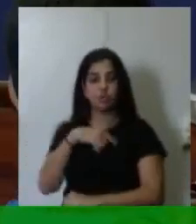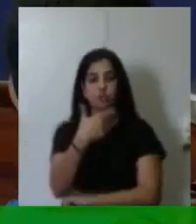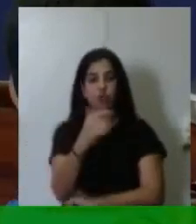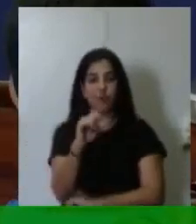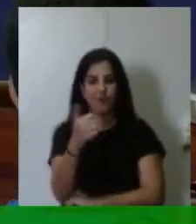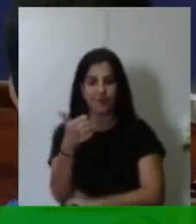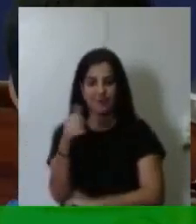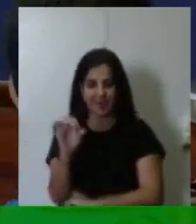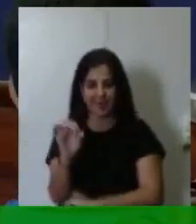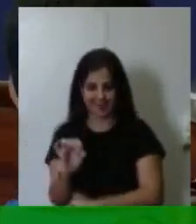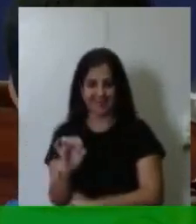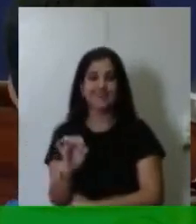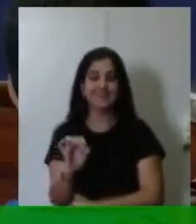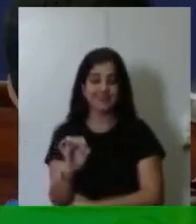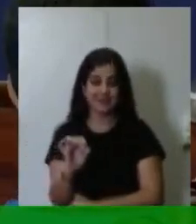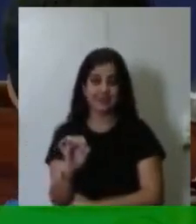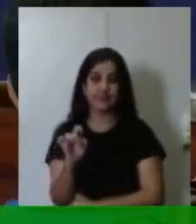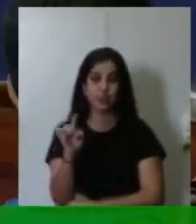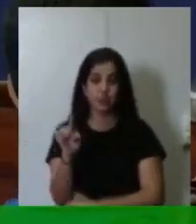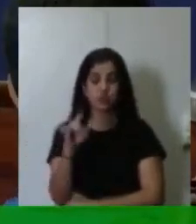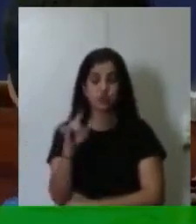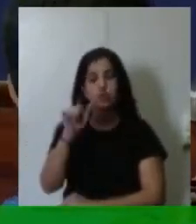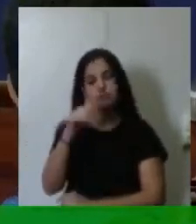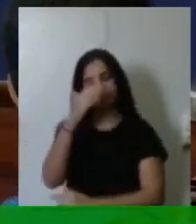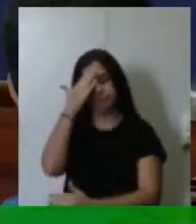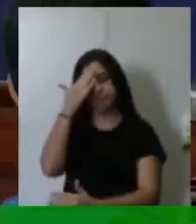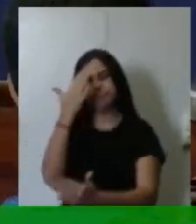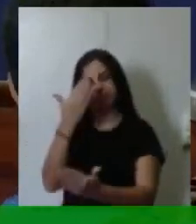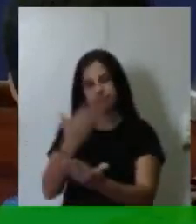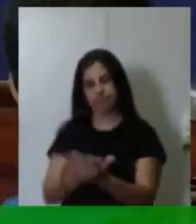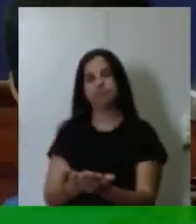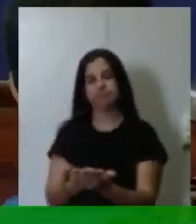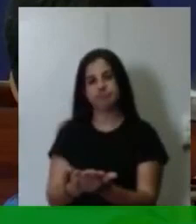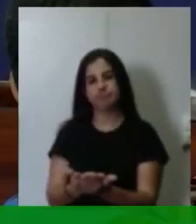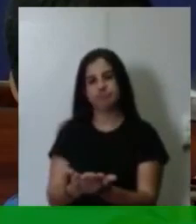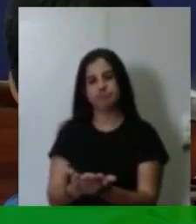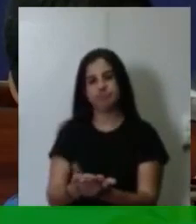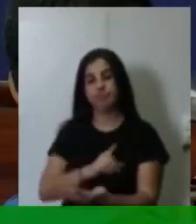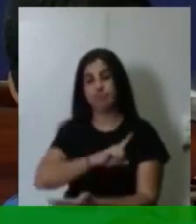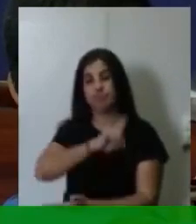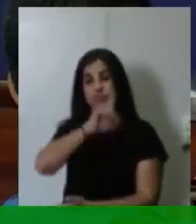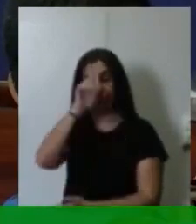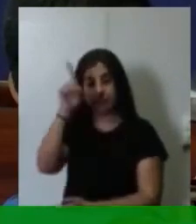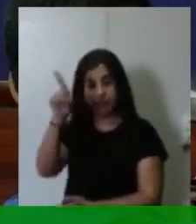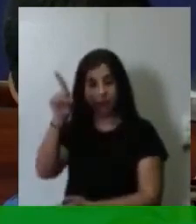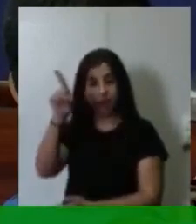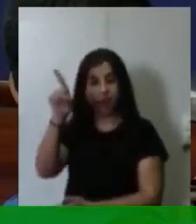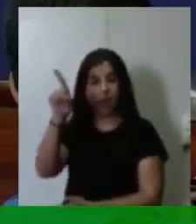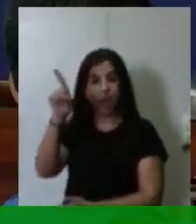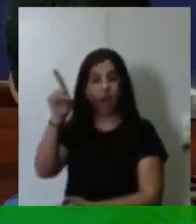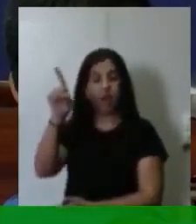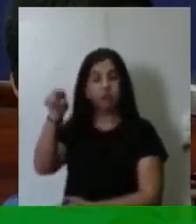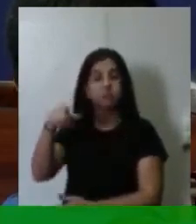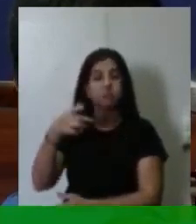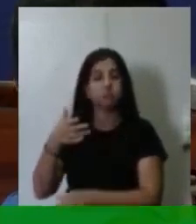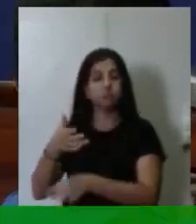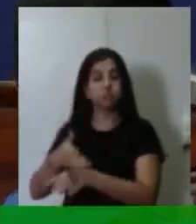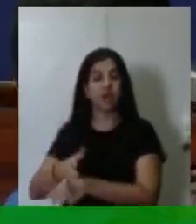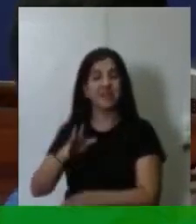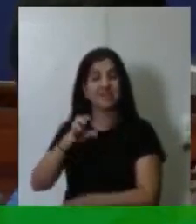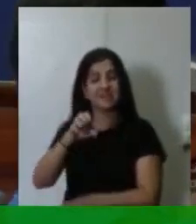isso é acreditar que lá do sertão, lá onde tira leite de pedra, a gente pode